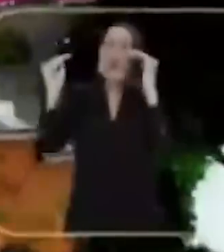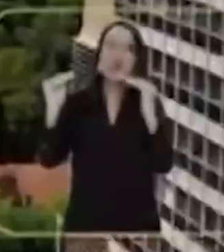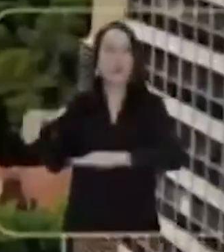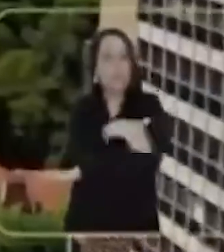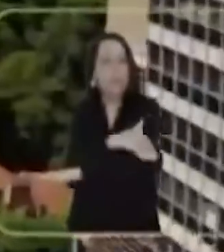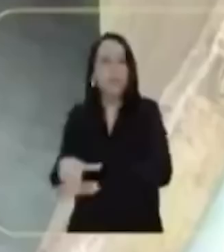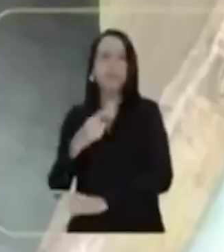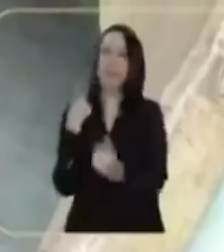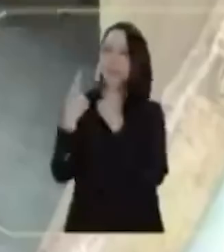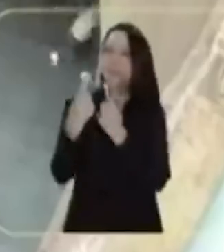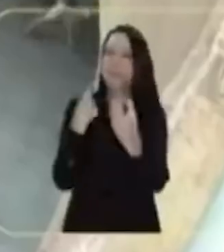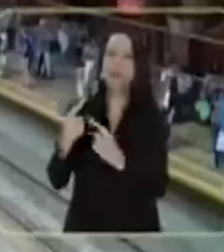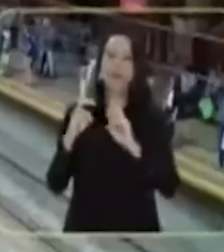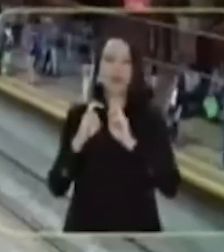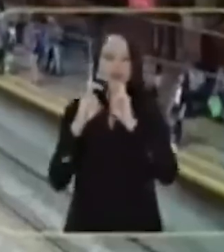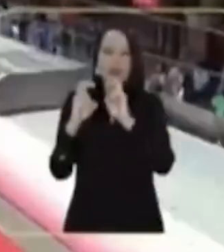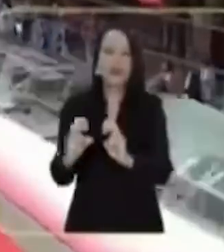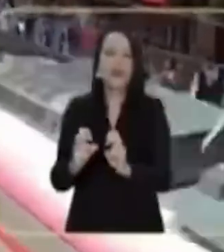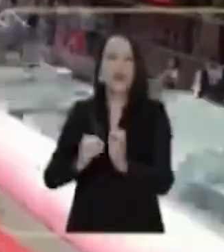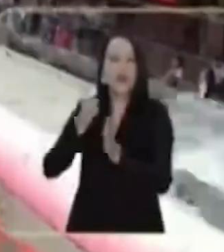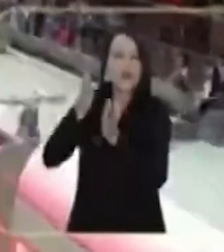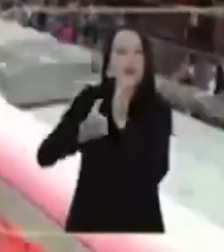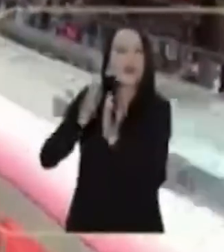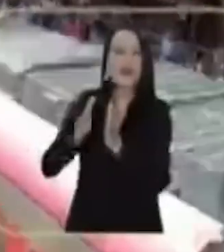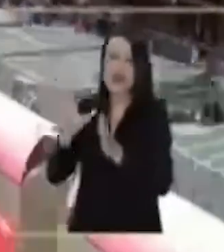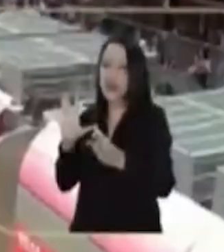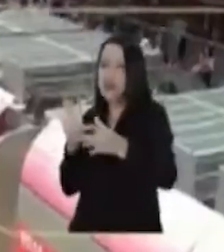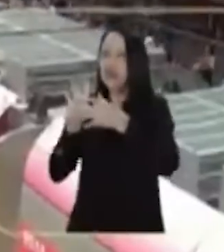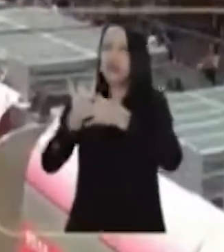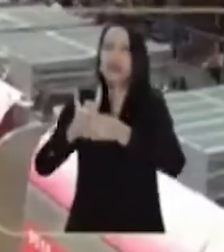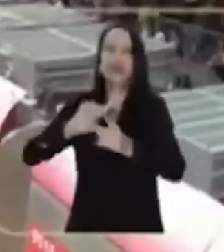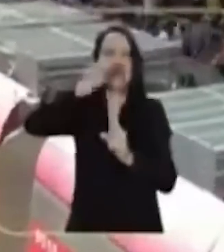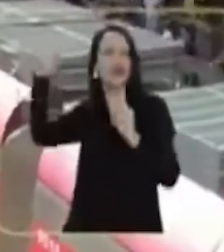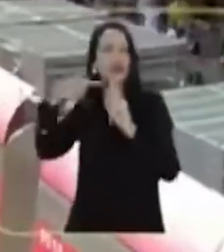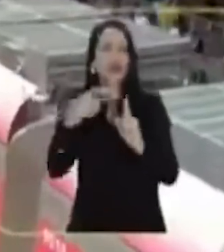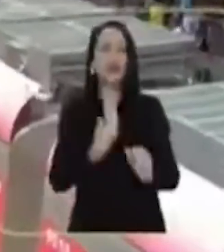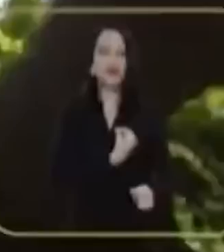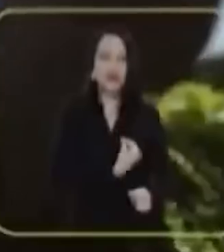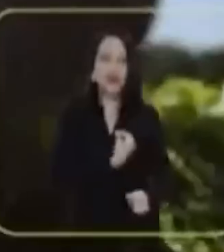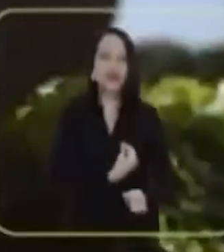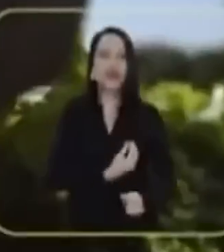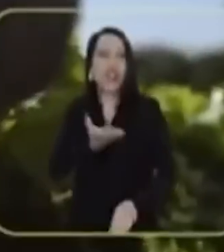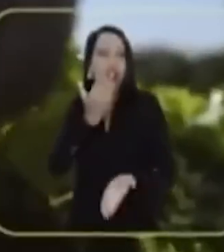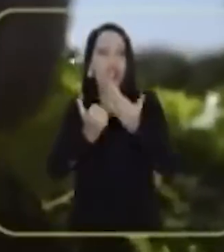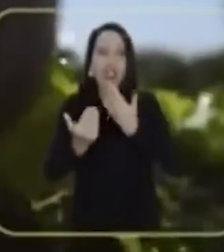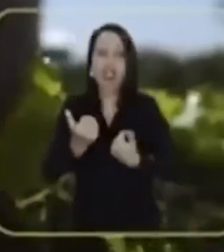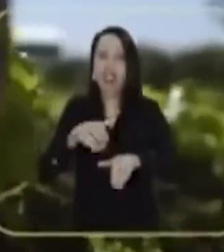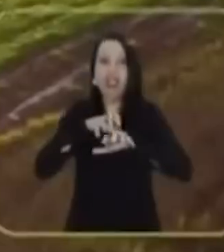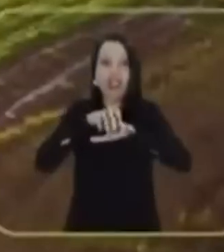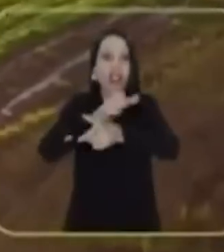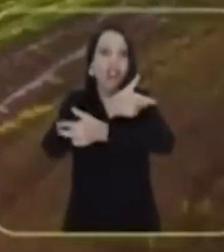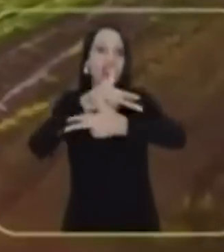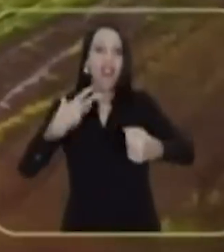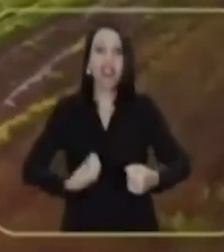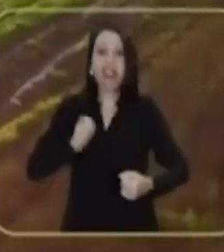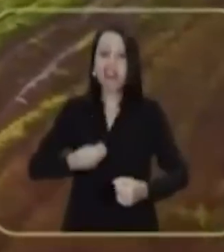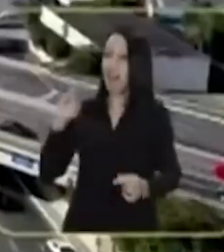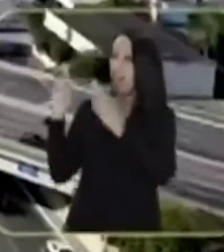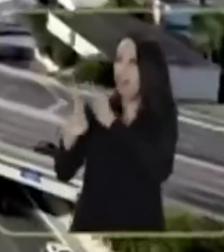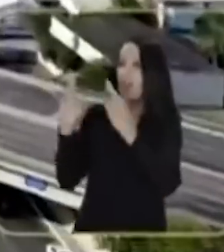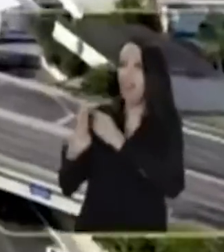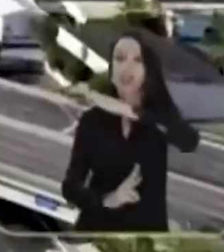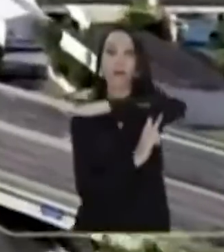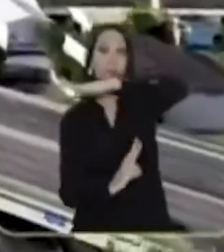túneis, ruas, avenidas e estações necessários pra te levar ao seu destino. Nem que sua comida provavelmente